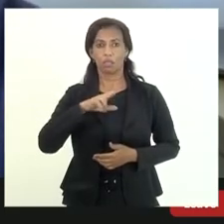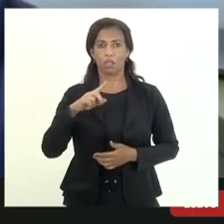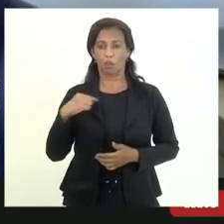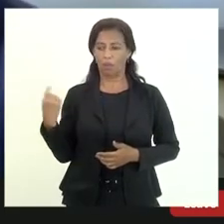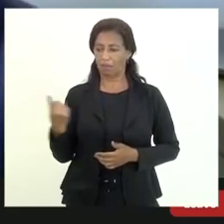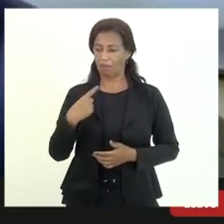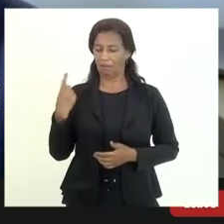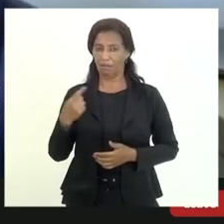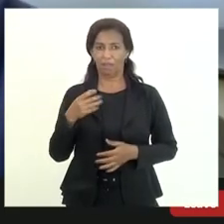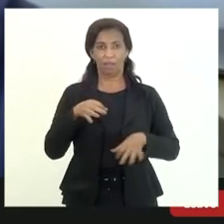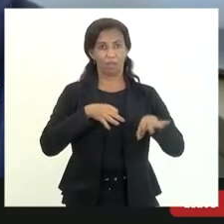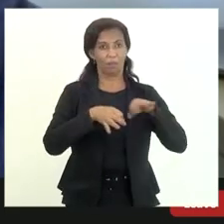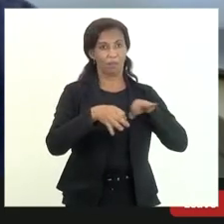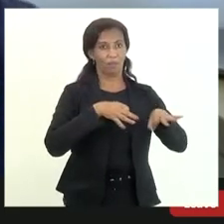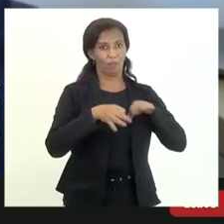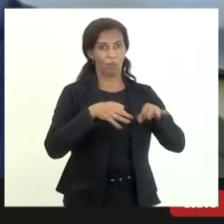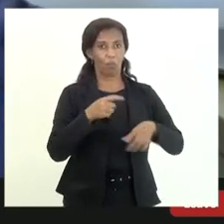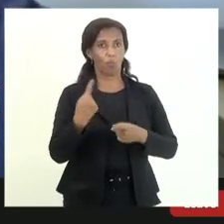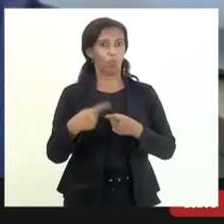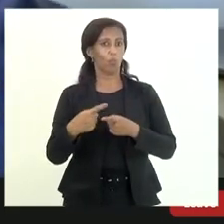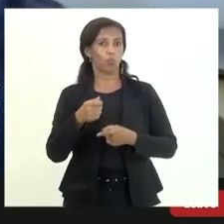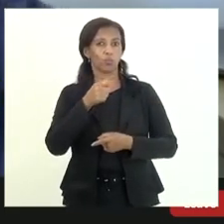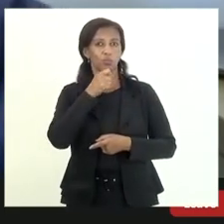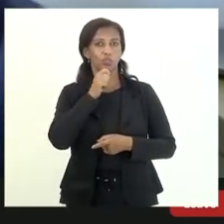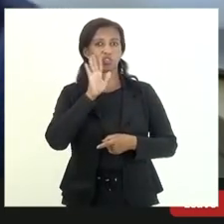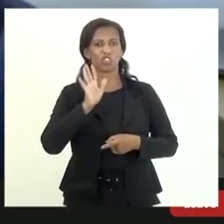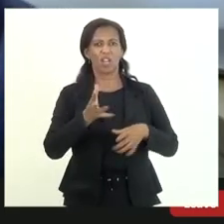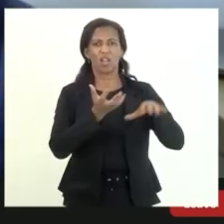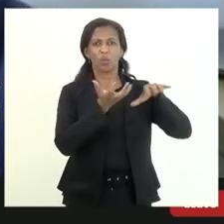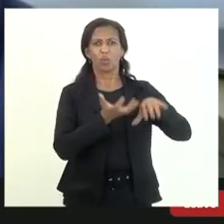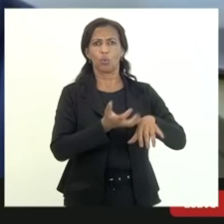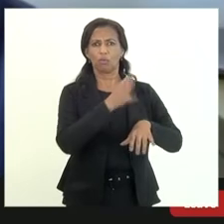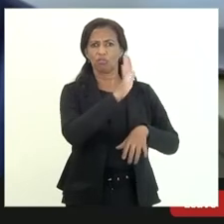tramitar com esses projetos porque tinha um no congresso nacional